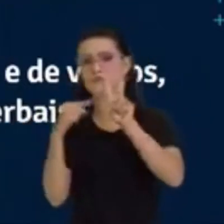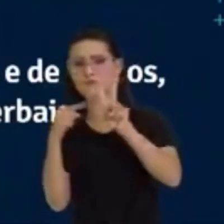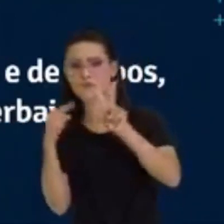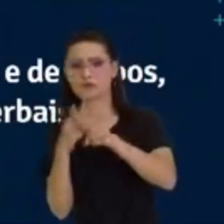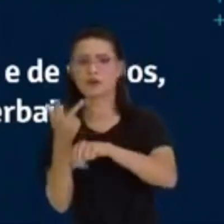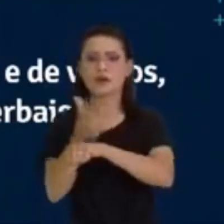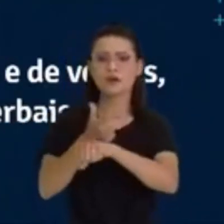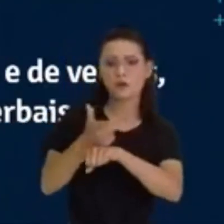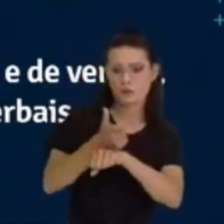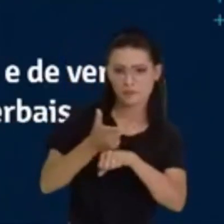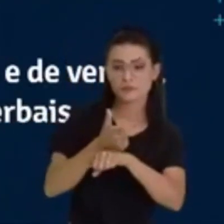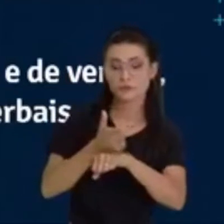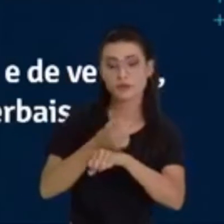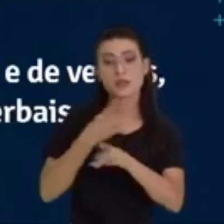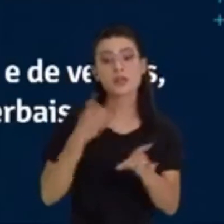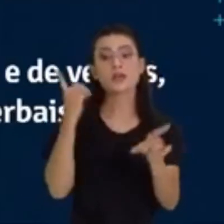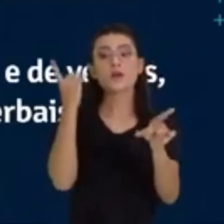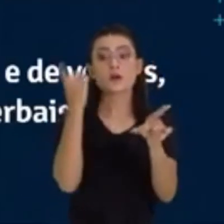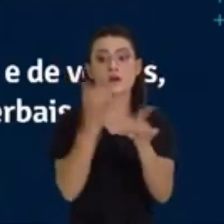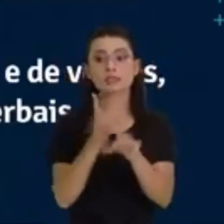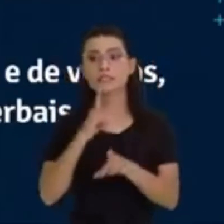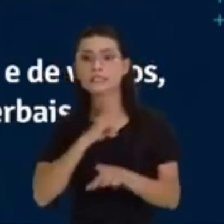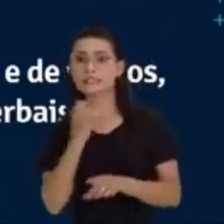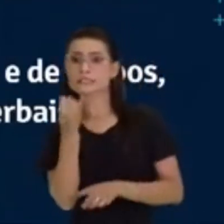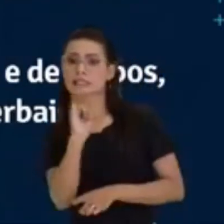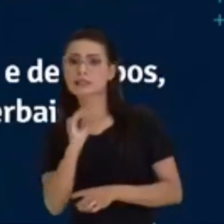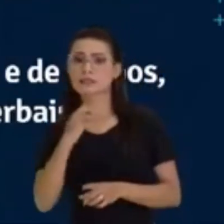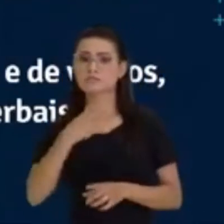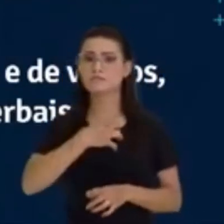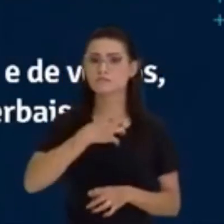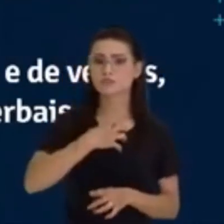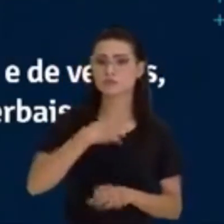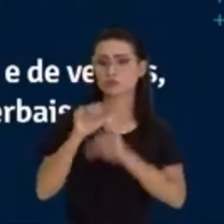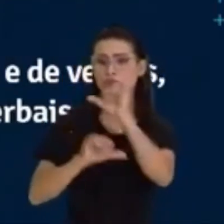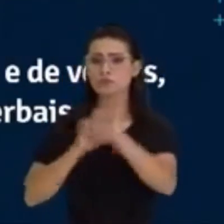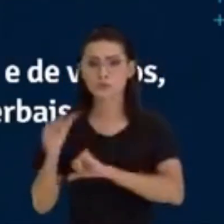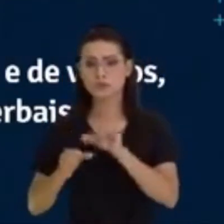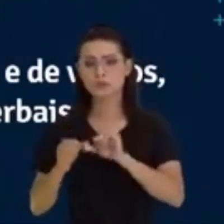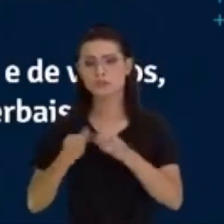como identificar os efeitos de sentido dos modos verbais.